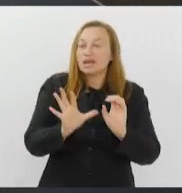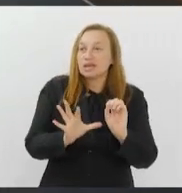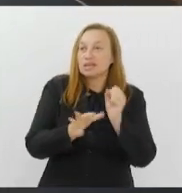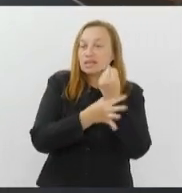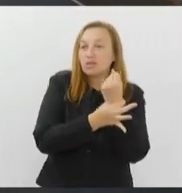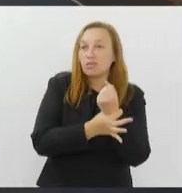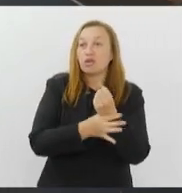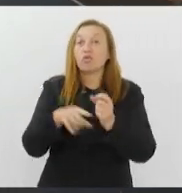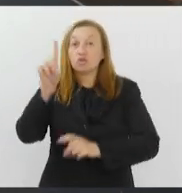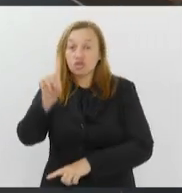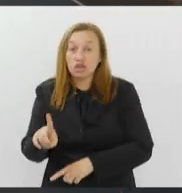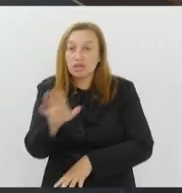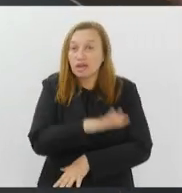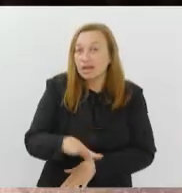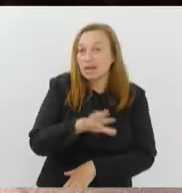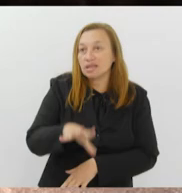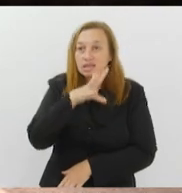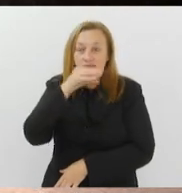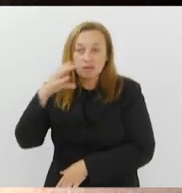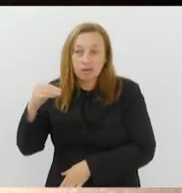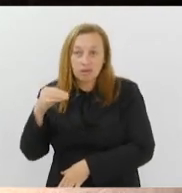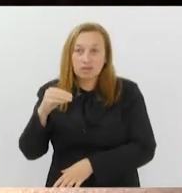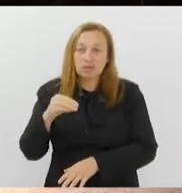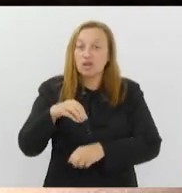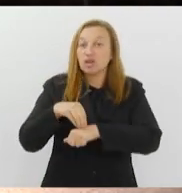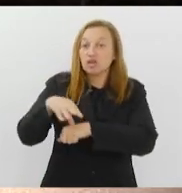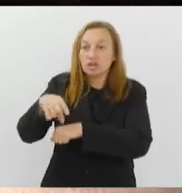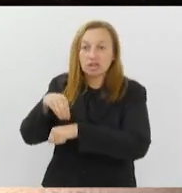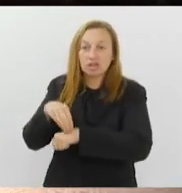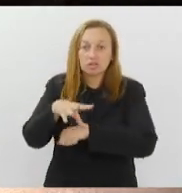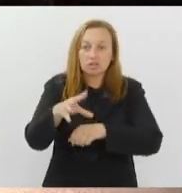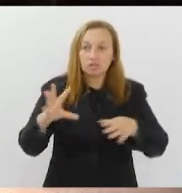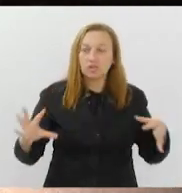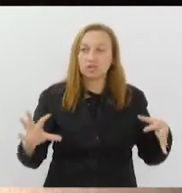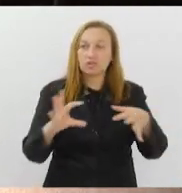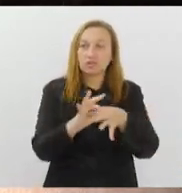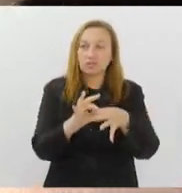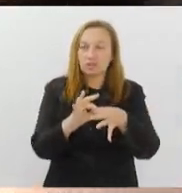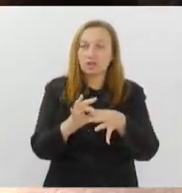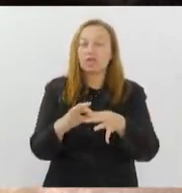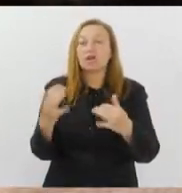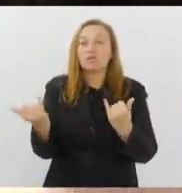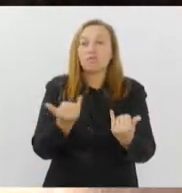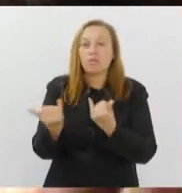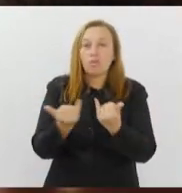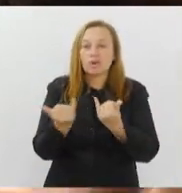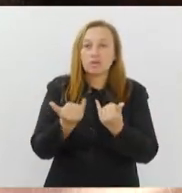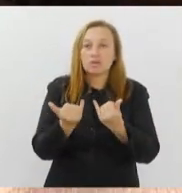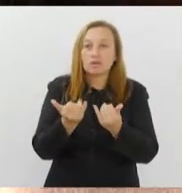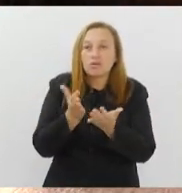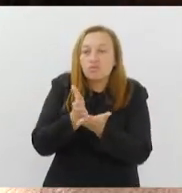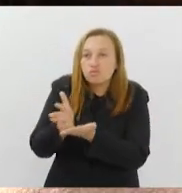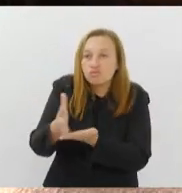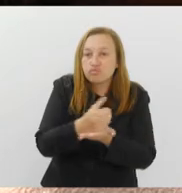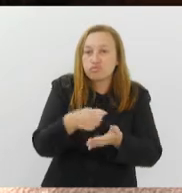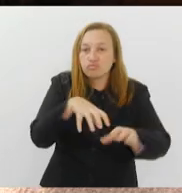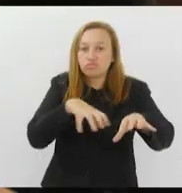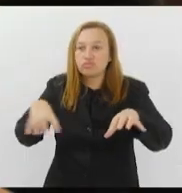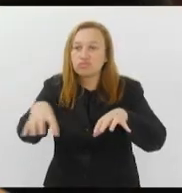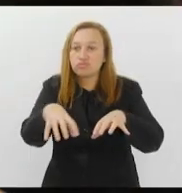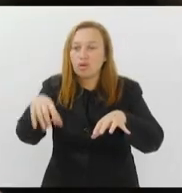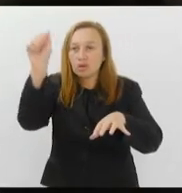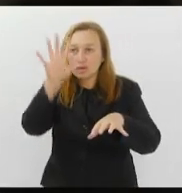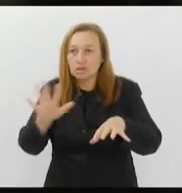direitos à infância e adolescência. Os indicadores integram informações com recorte municipal, regional e nacional,